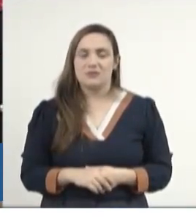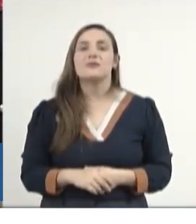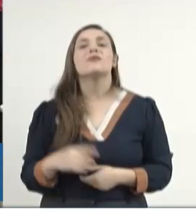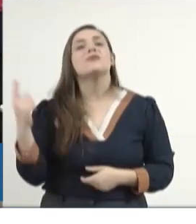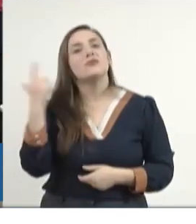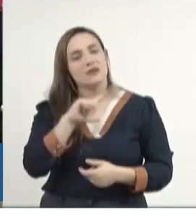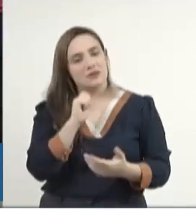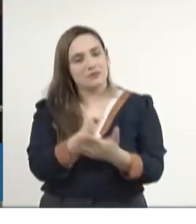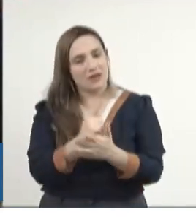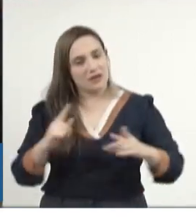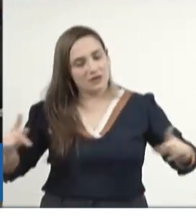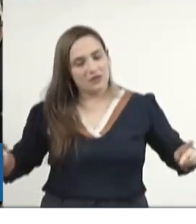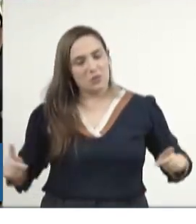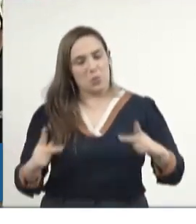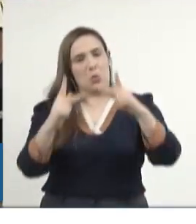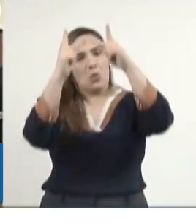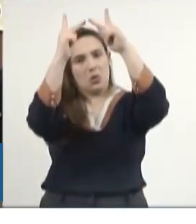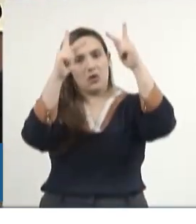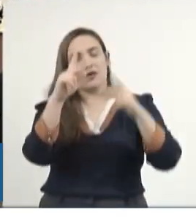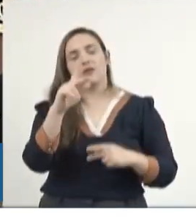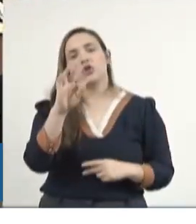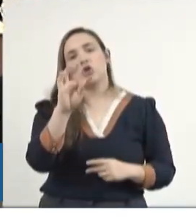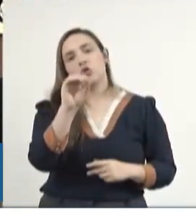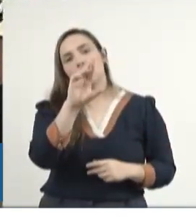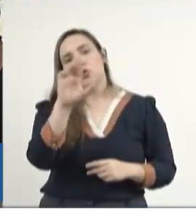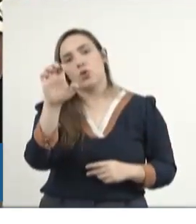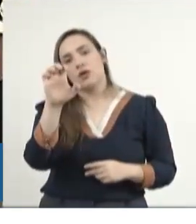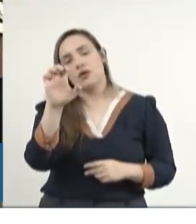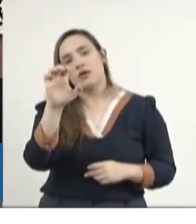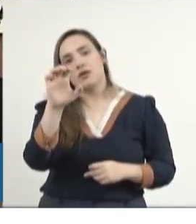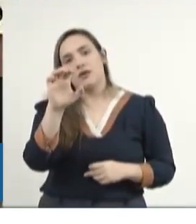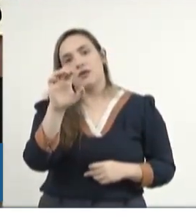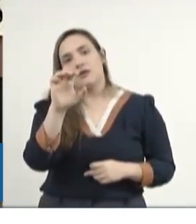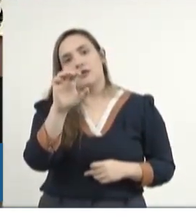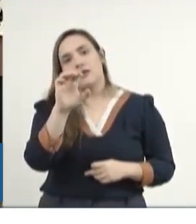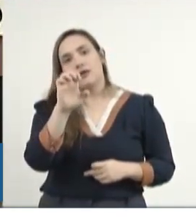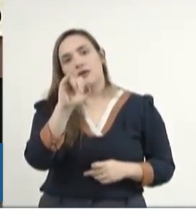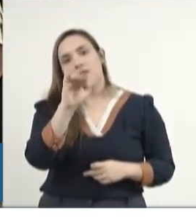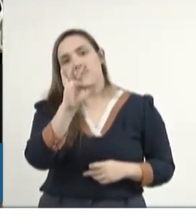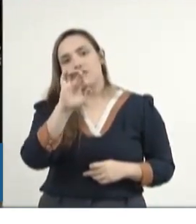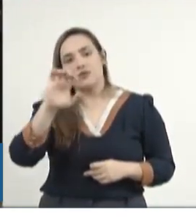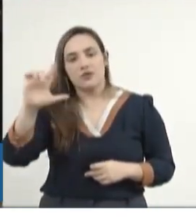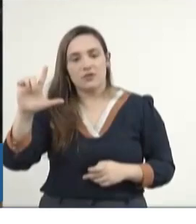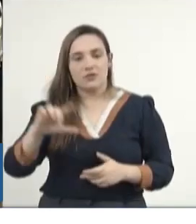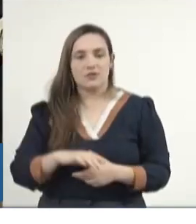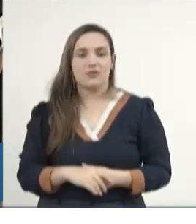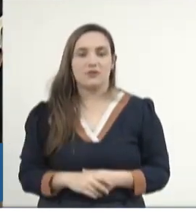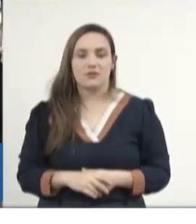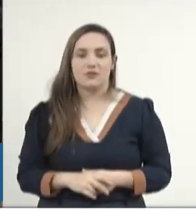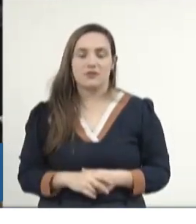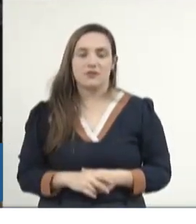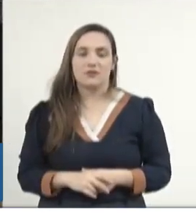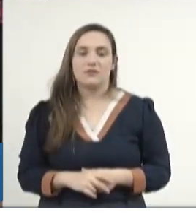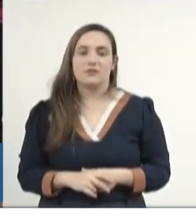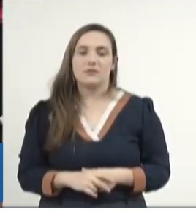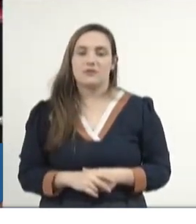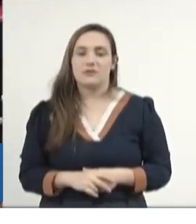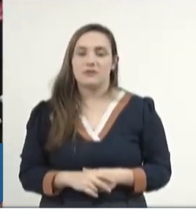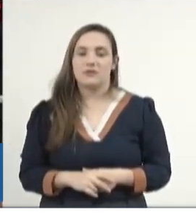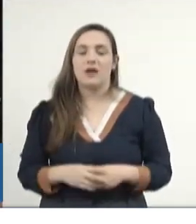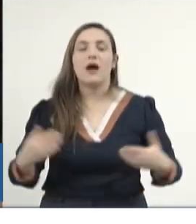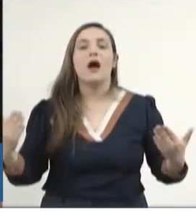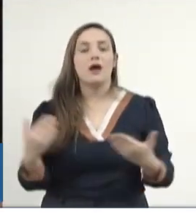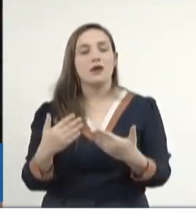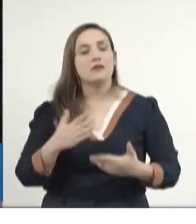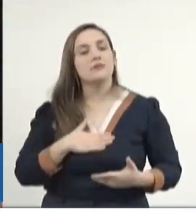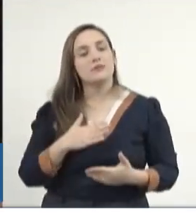paguei também 26 euros, e fui e voltei. Nos meus últimos 15 dias, minha